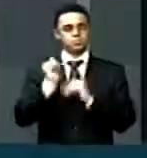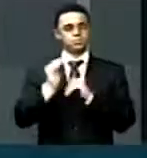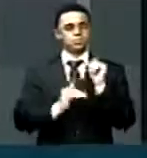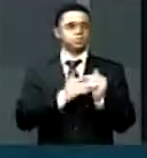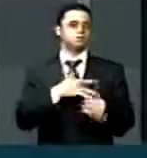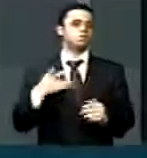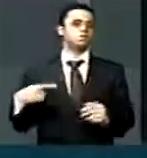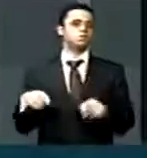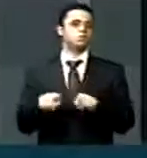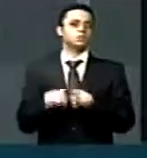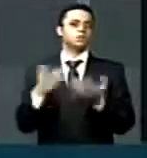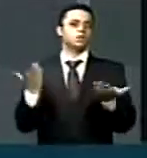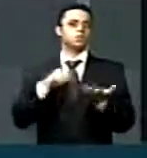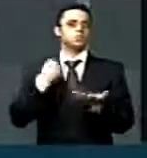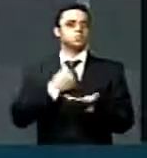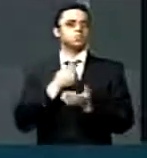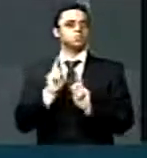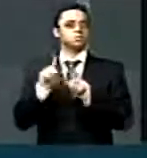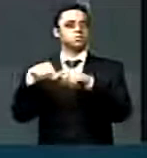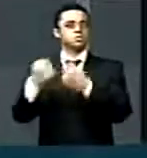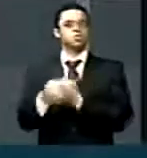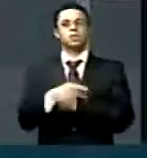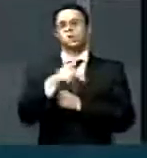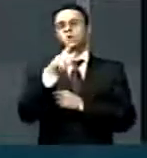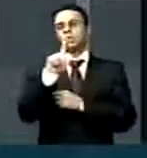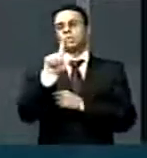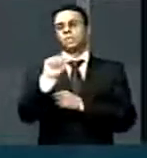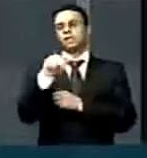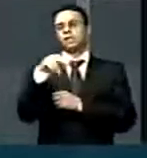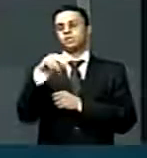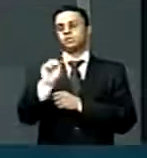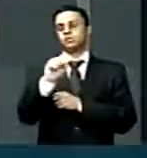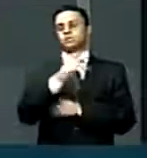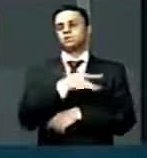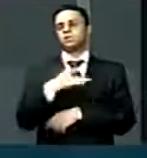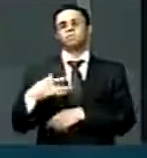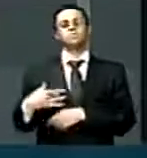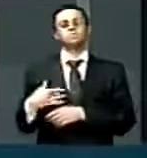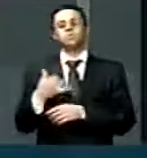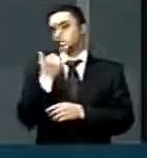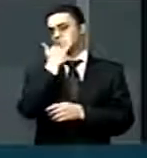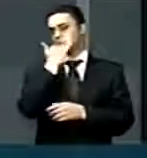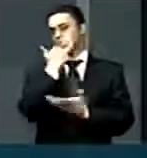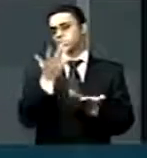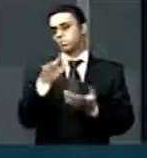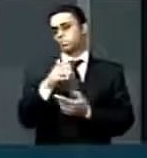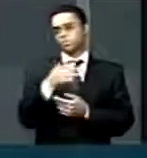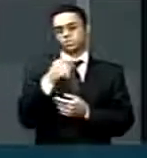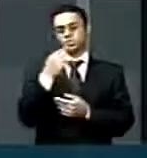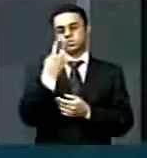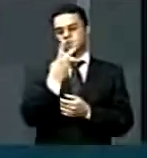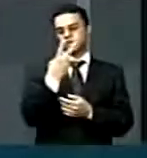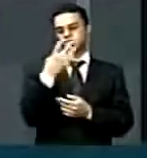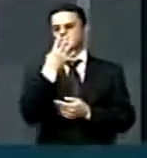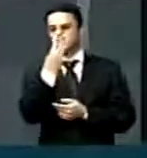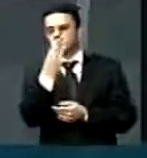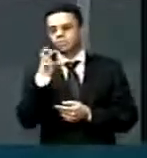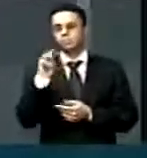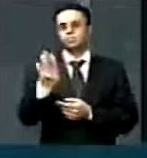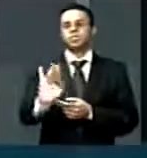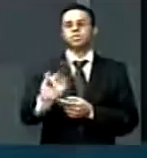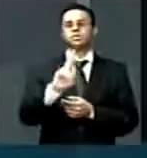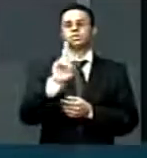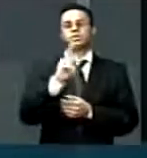nós estamos dando aos planos de saúde uma anistia de dois, três bilhões de reais que passou nessa casa na medida provisória